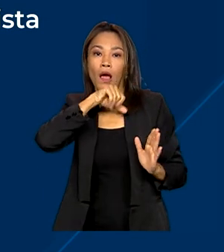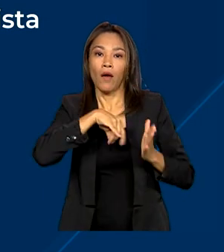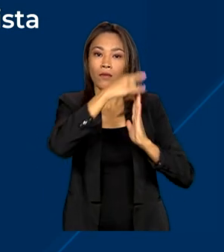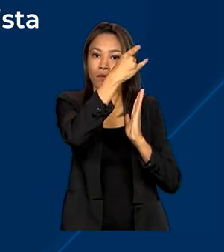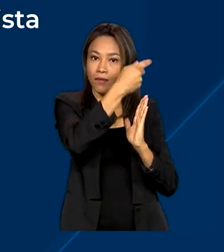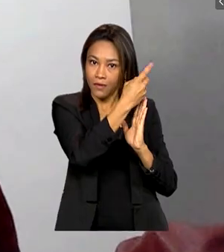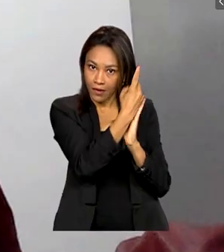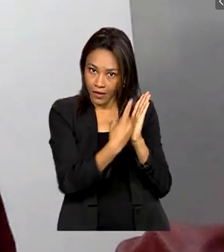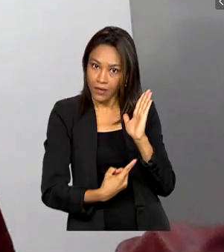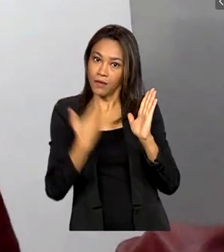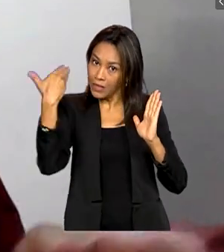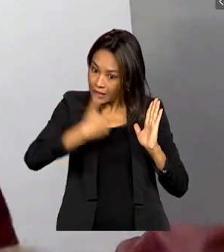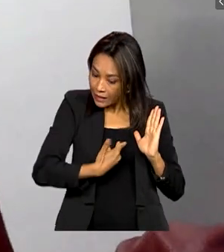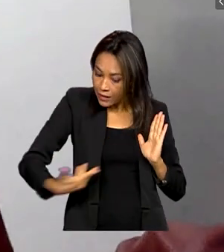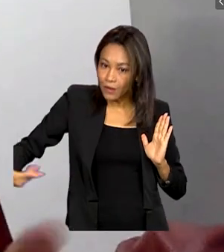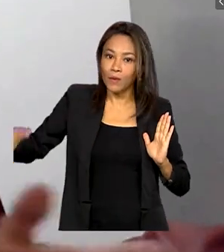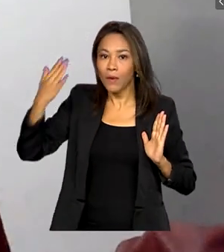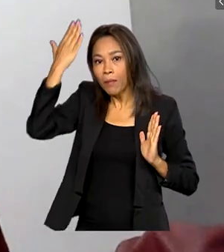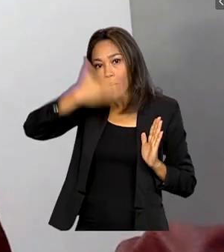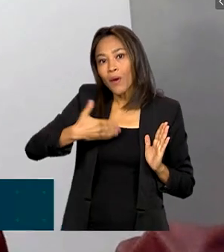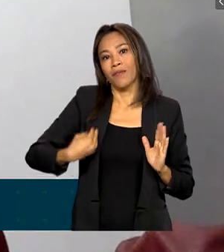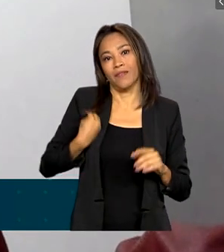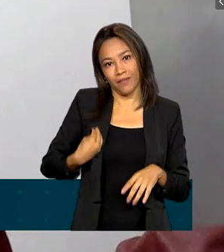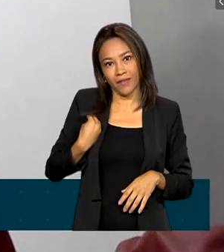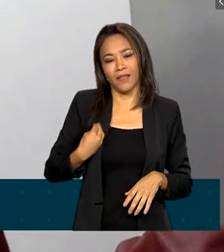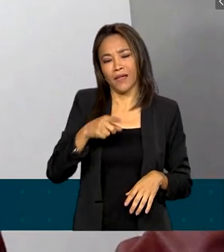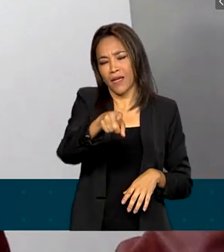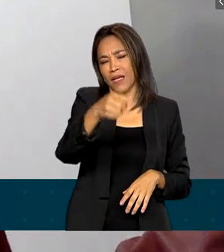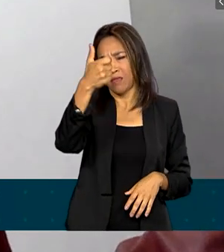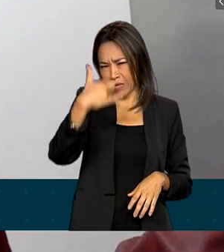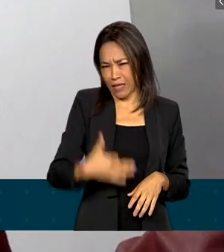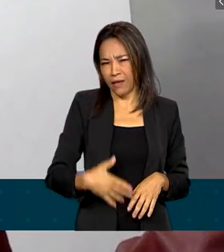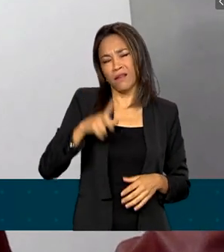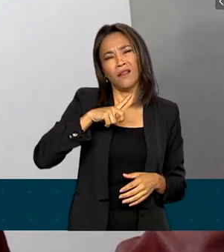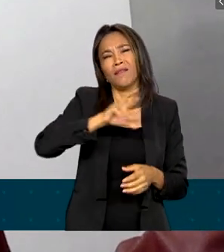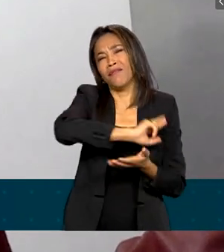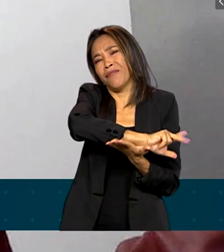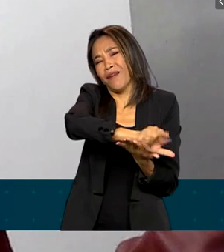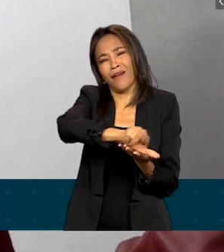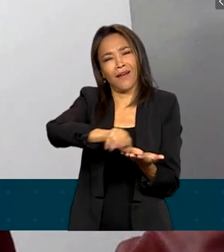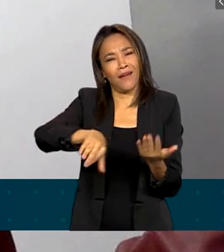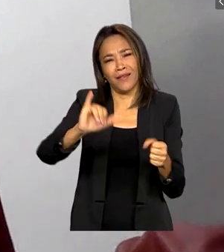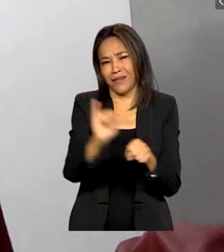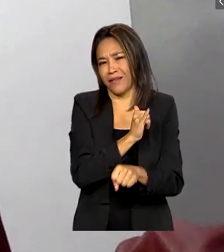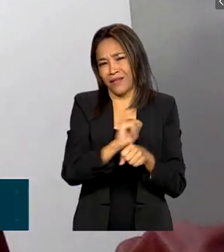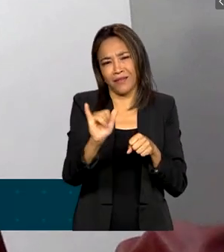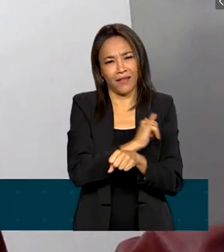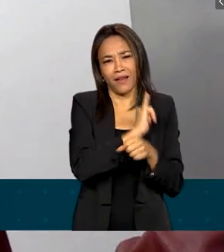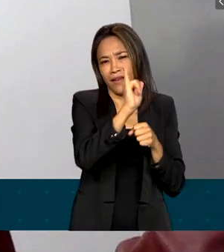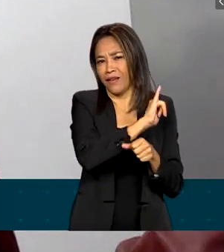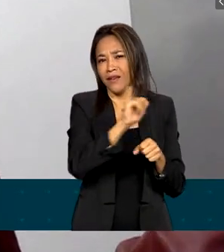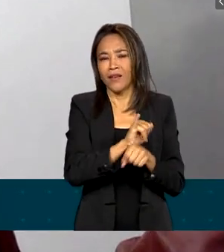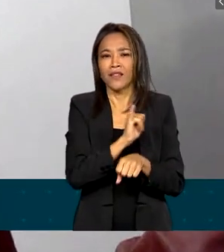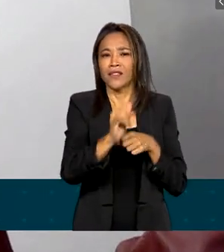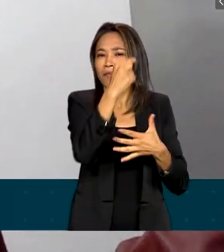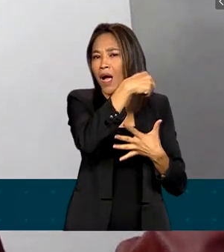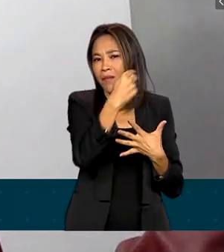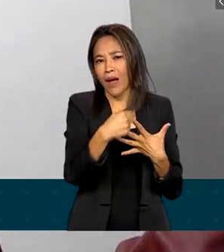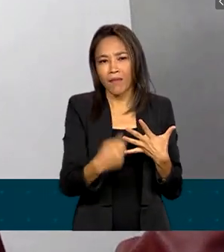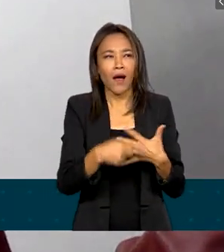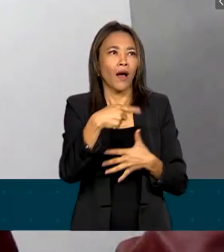prova de vida. Tem tantos meios de cruzar dados que a pessoa está viva ou não, né? Através do SUS,